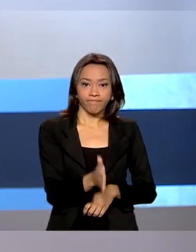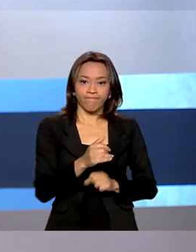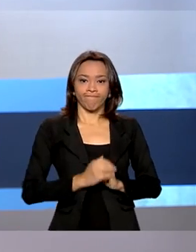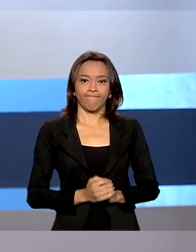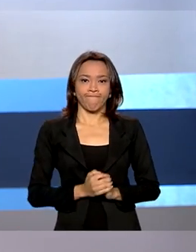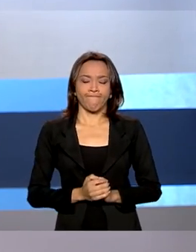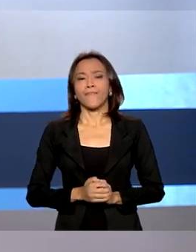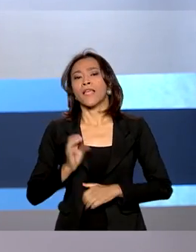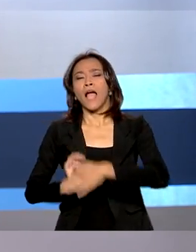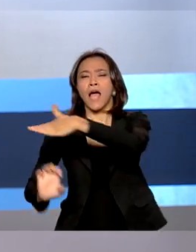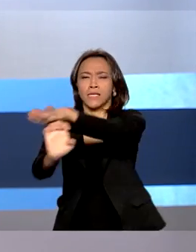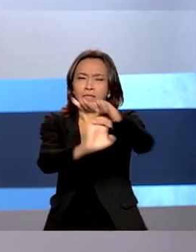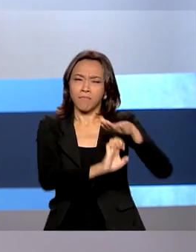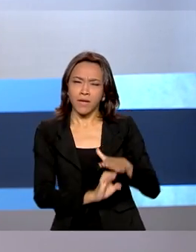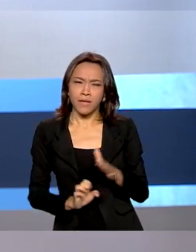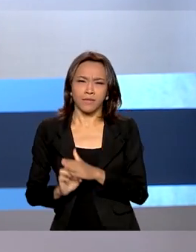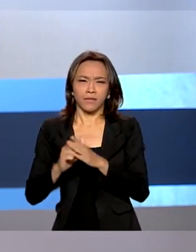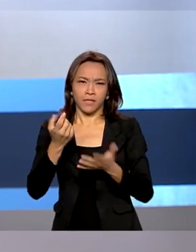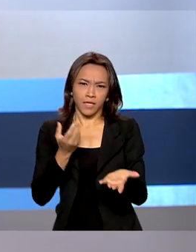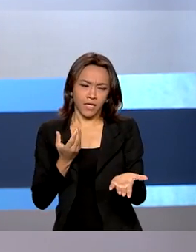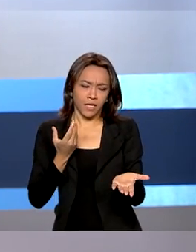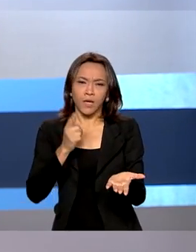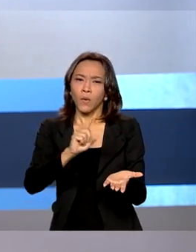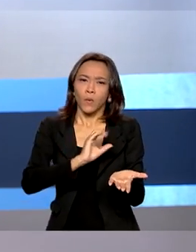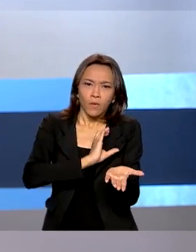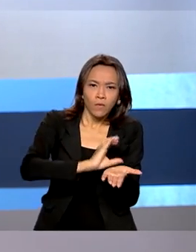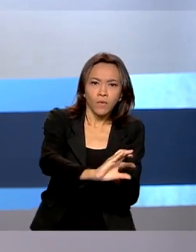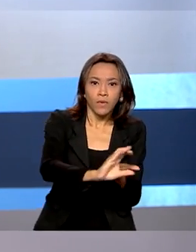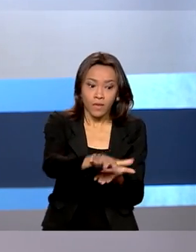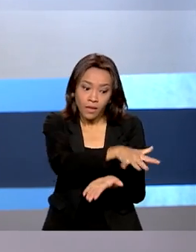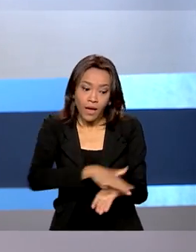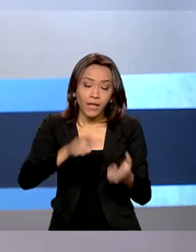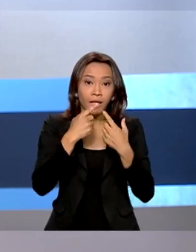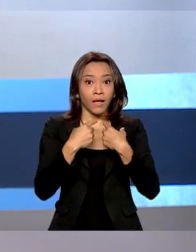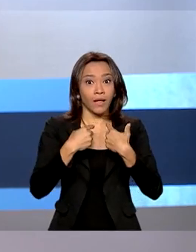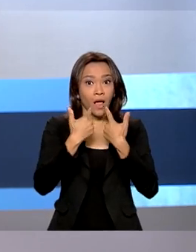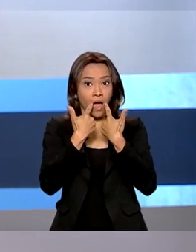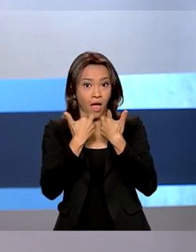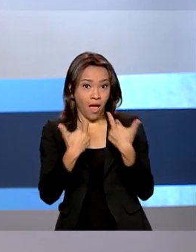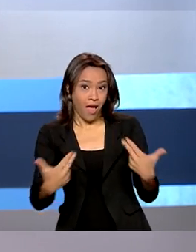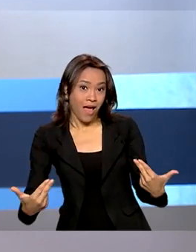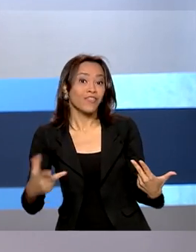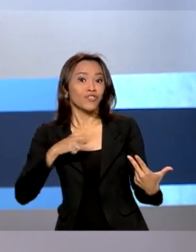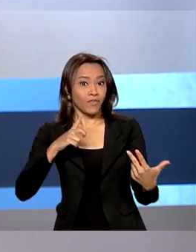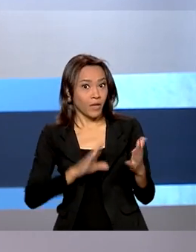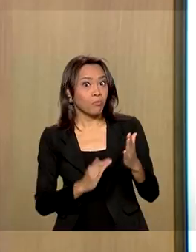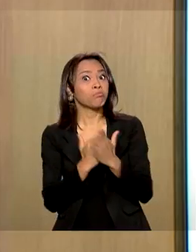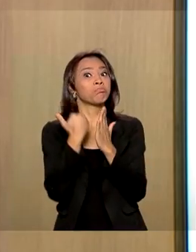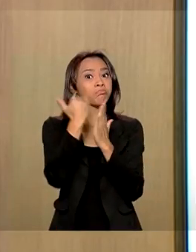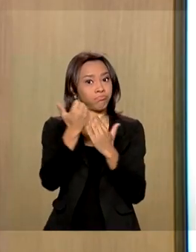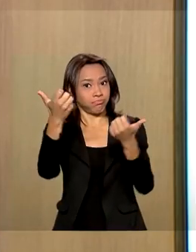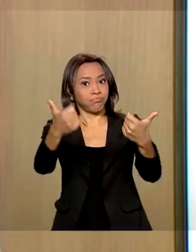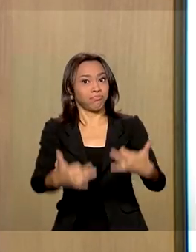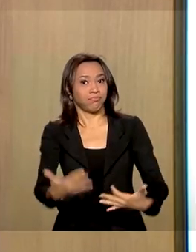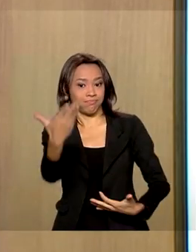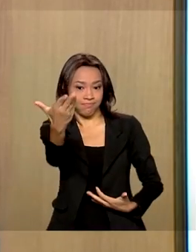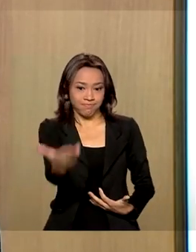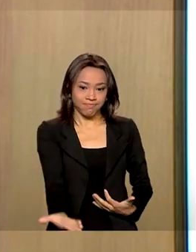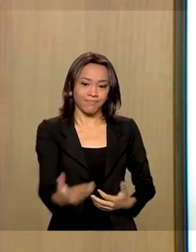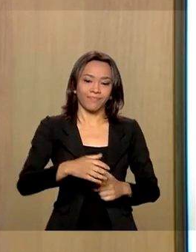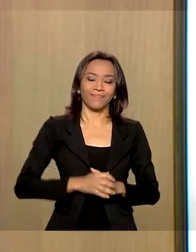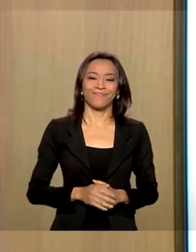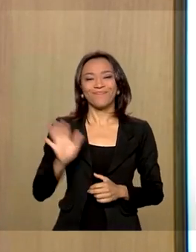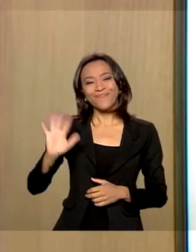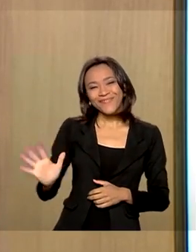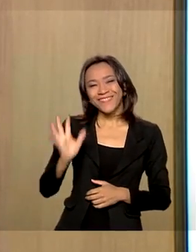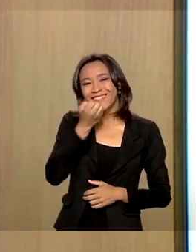investiram em inovação tiveram aumento de faturamento na pandemia. Quem comenta é Ricardo Caldas. Bom